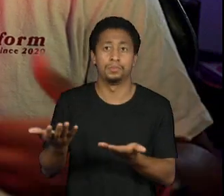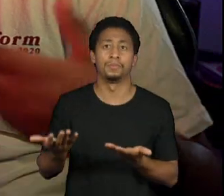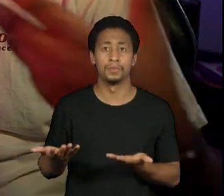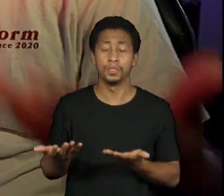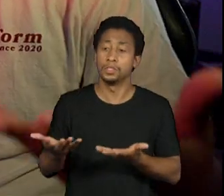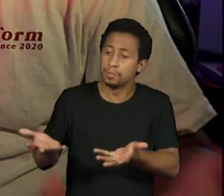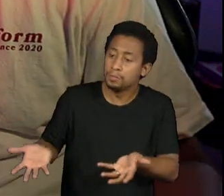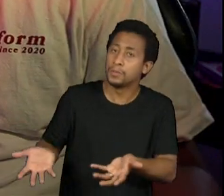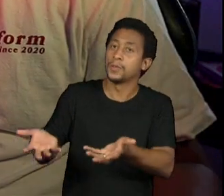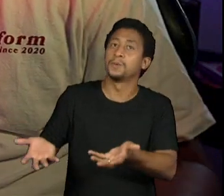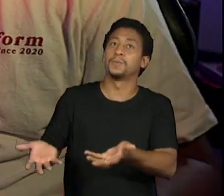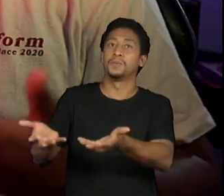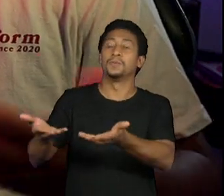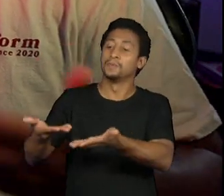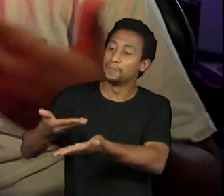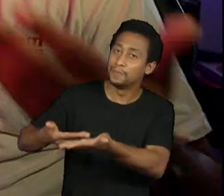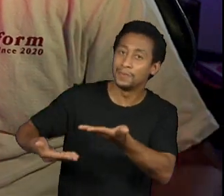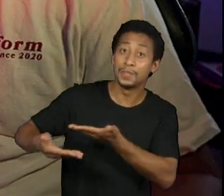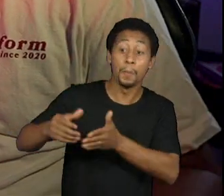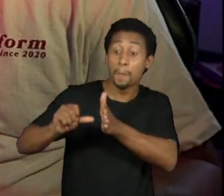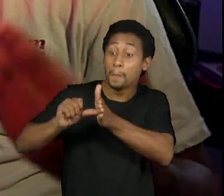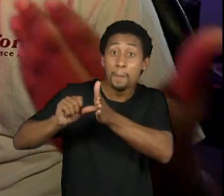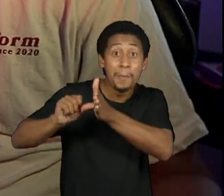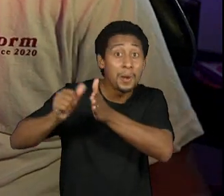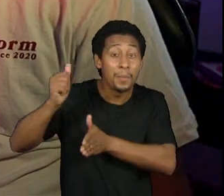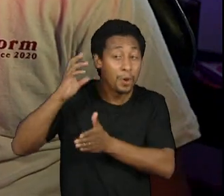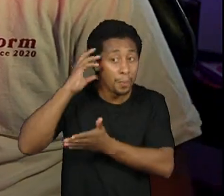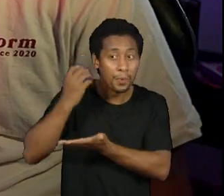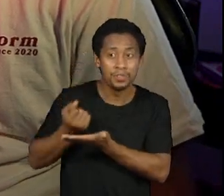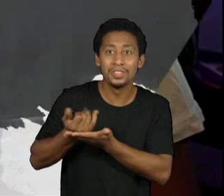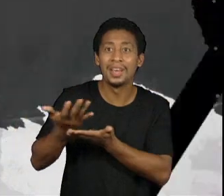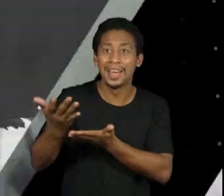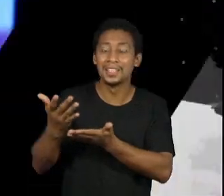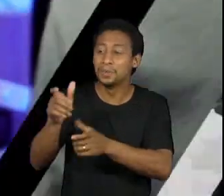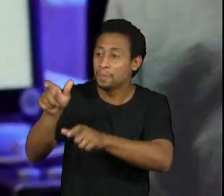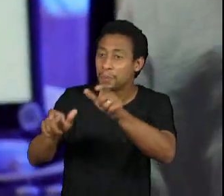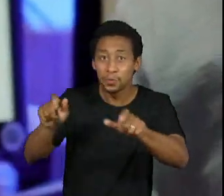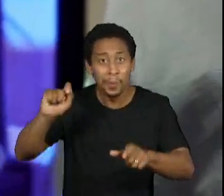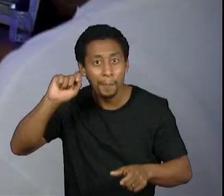se eu, por ser o primeiro podcast de cultura pop voltado pra pessoas pretas.